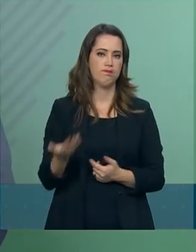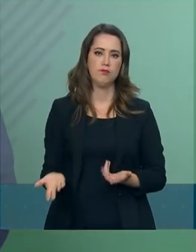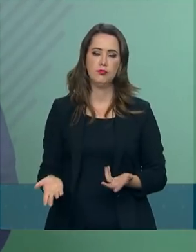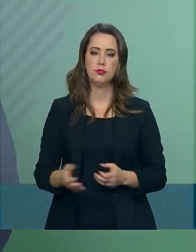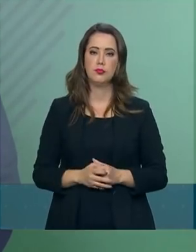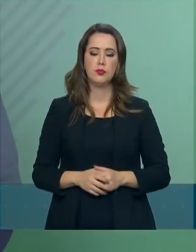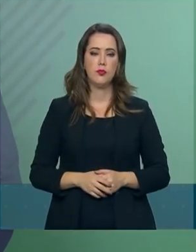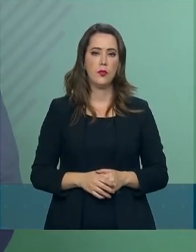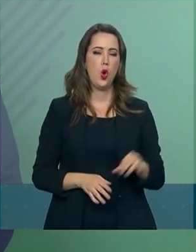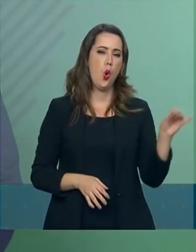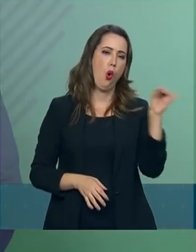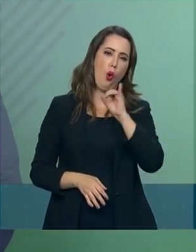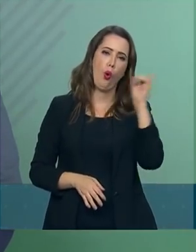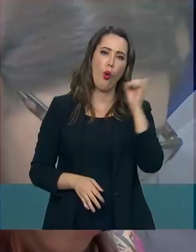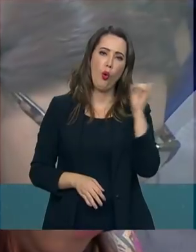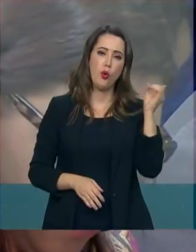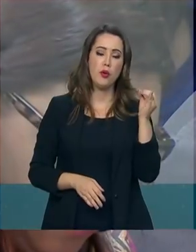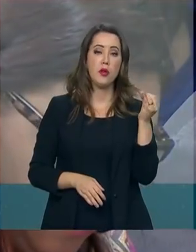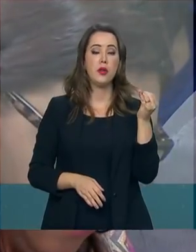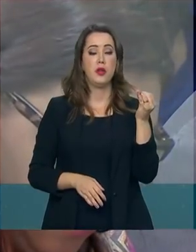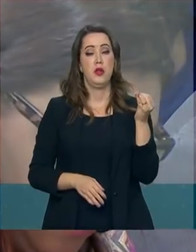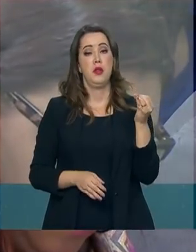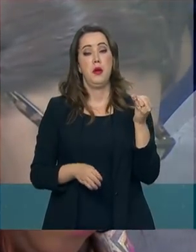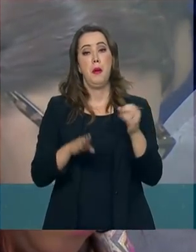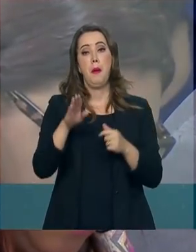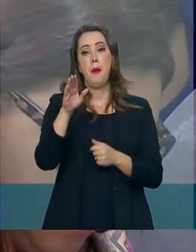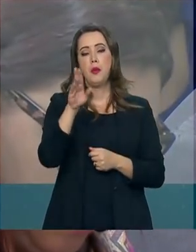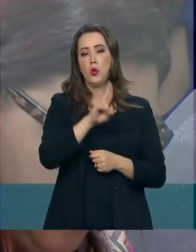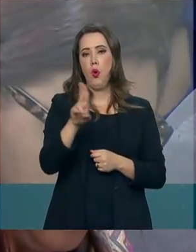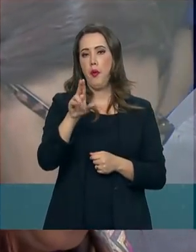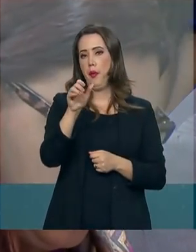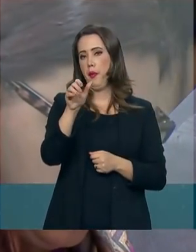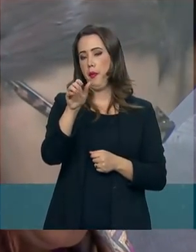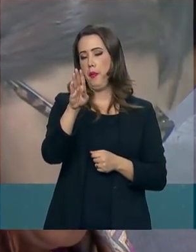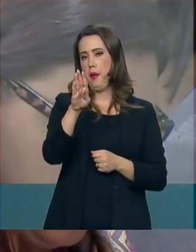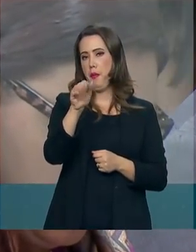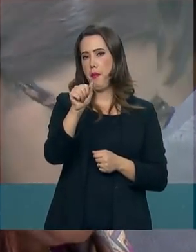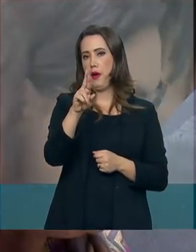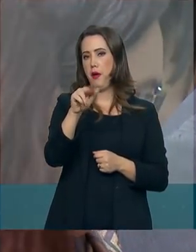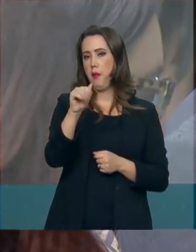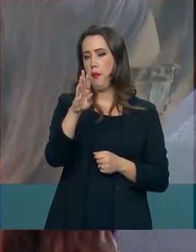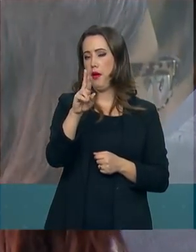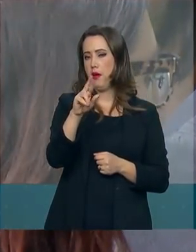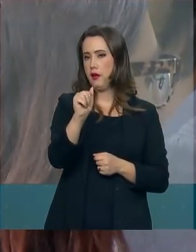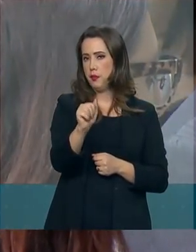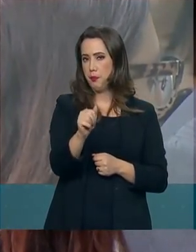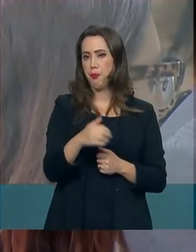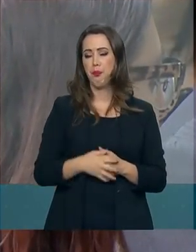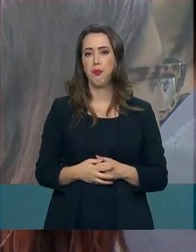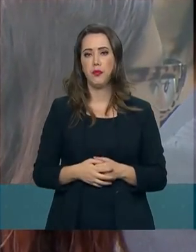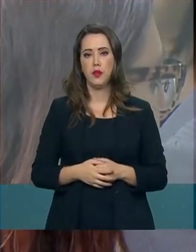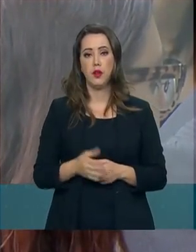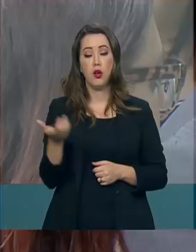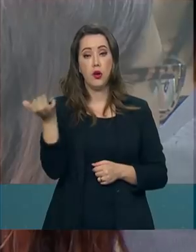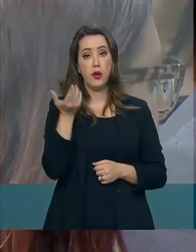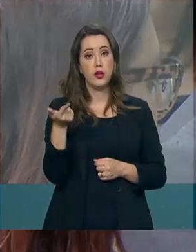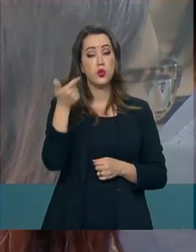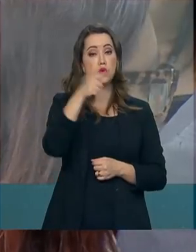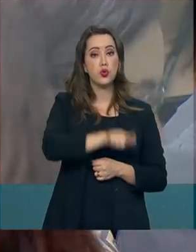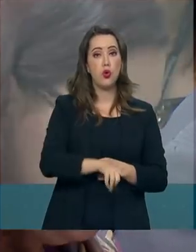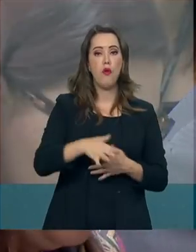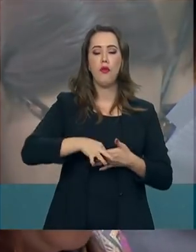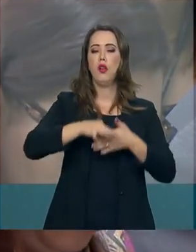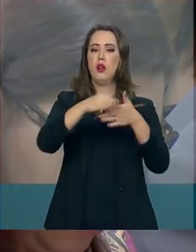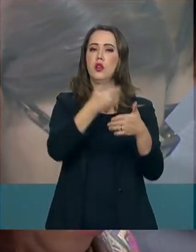Oi, porta-voz, Bárbara Baião, da CBN. Tudo bem, Bárbara. Tudo bem. Eu queria voltar no assunto líder do governo